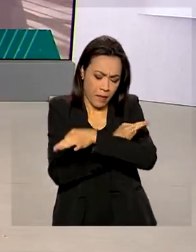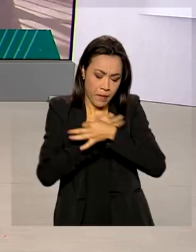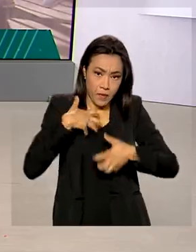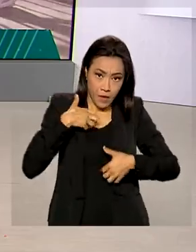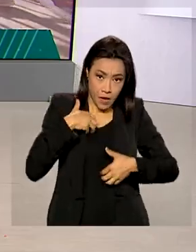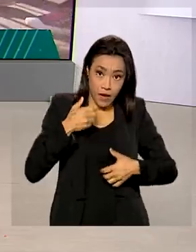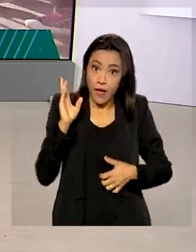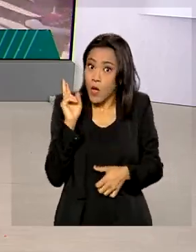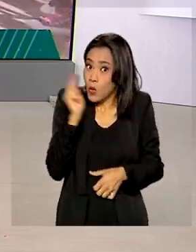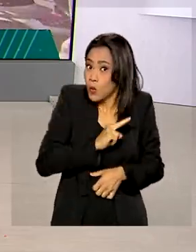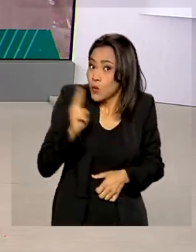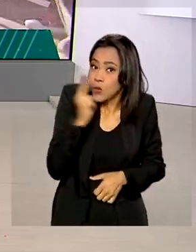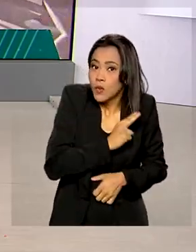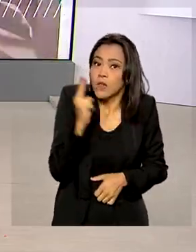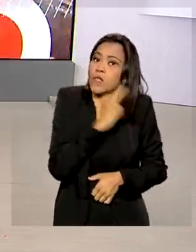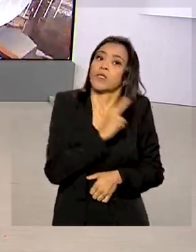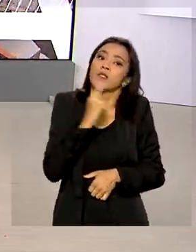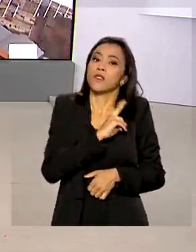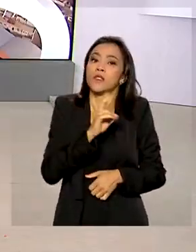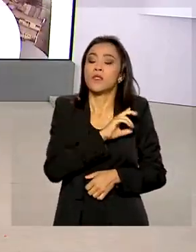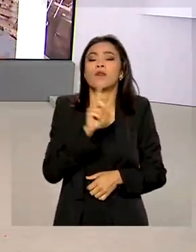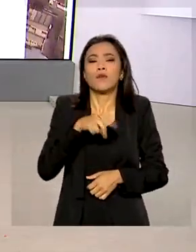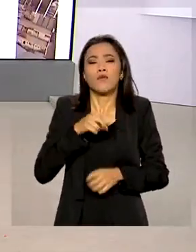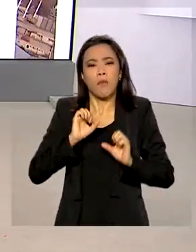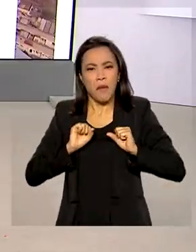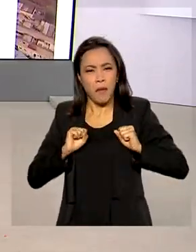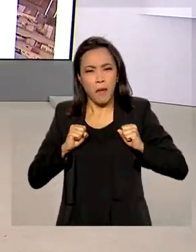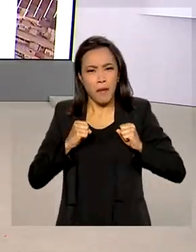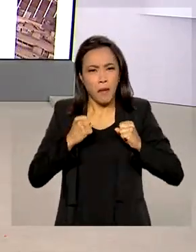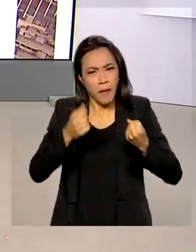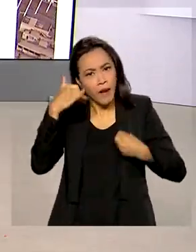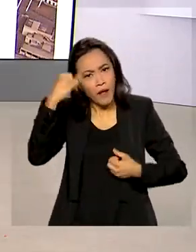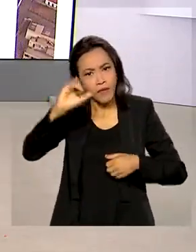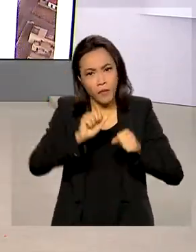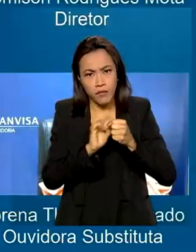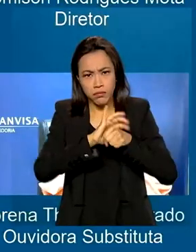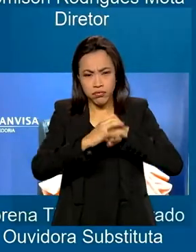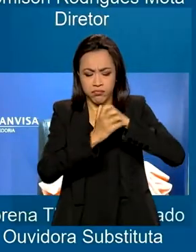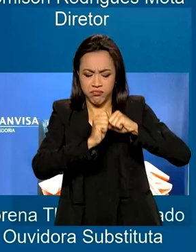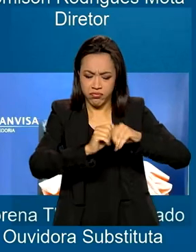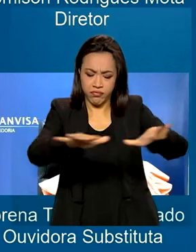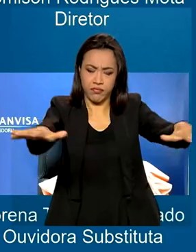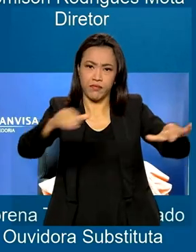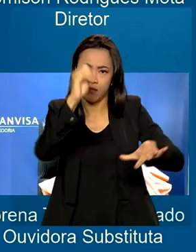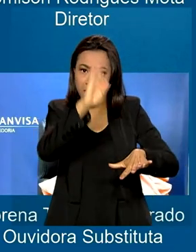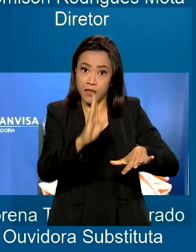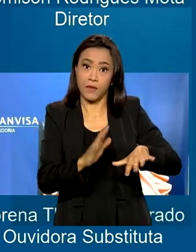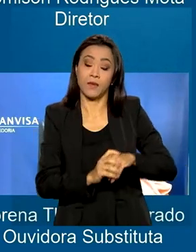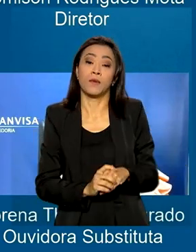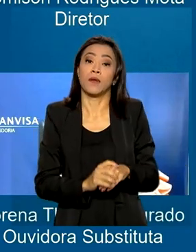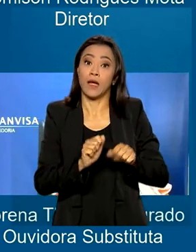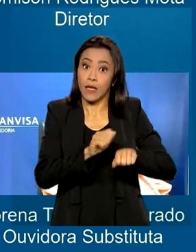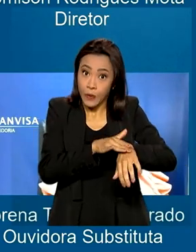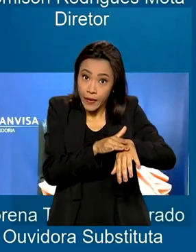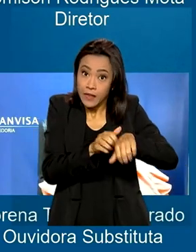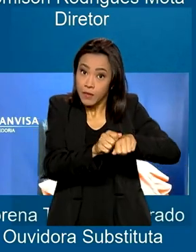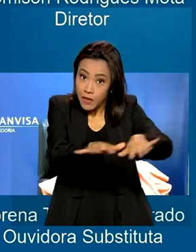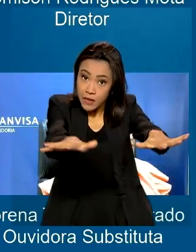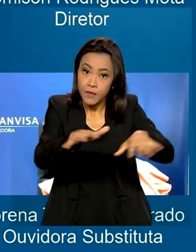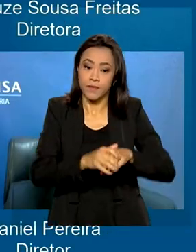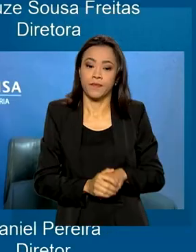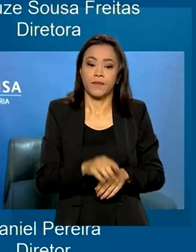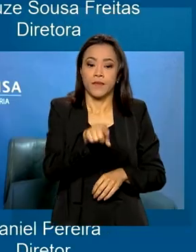emergencial e tem a meta de enfrentar o surto da doença no país. O resultado foi